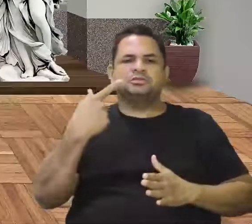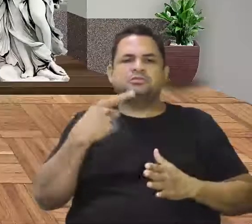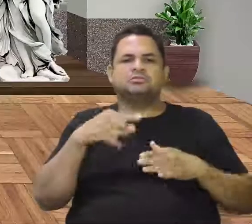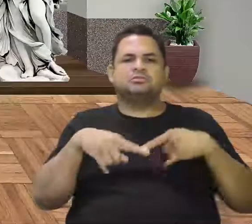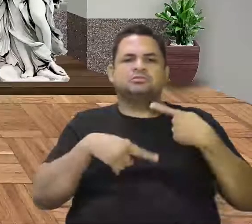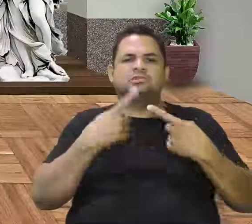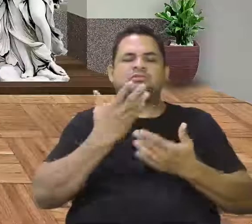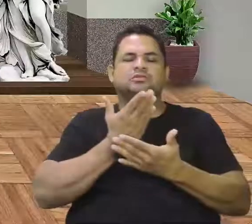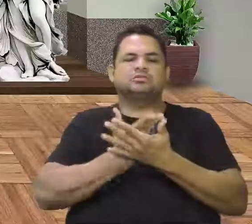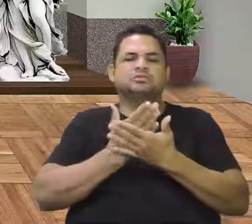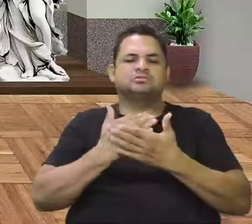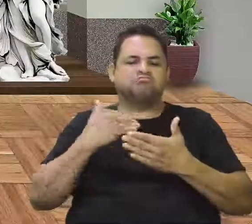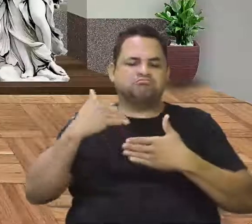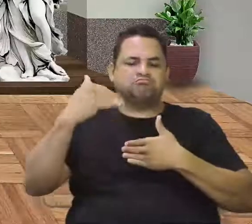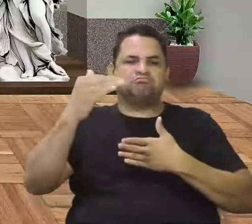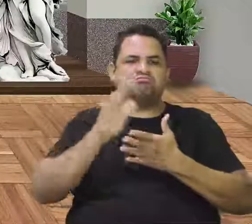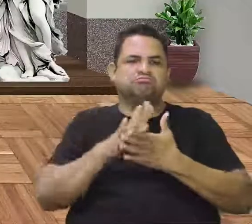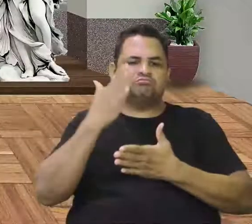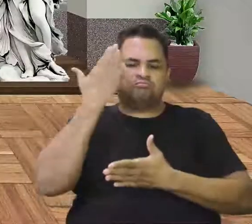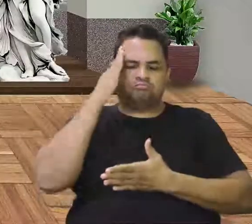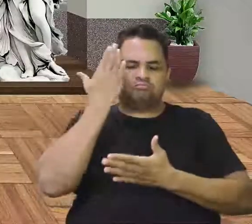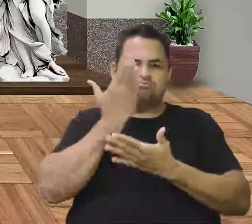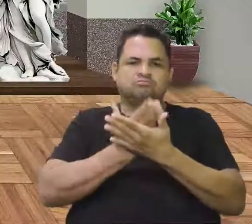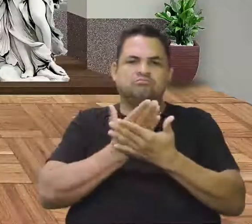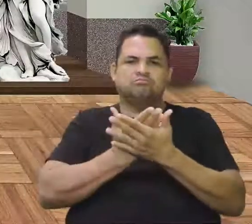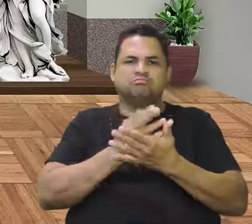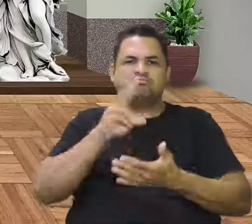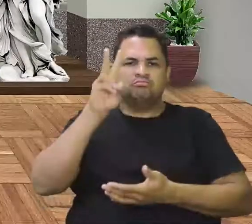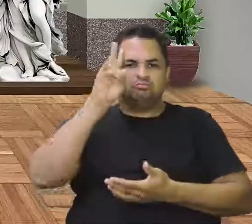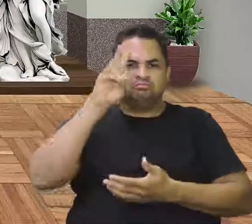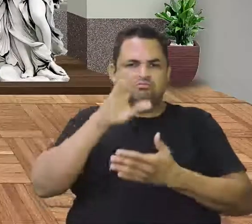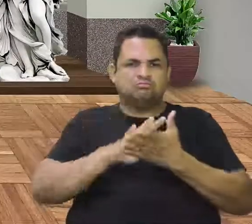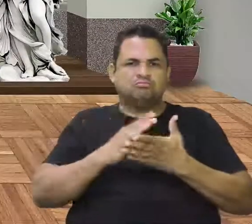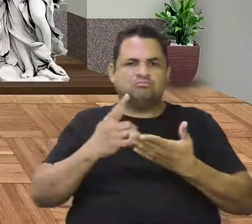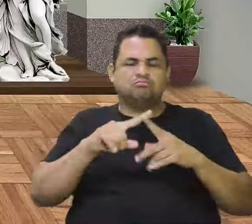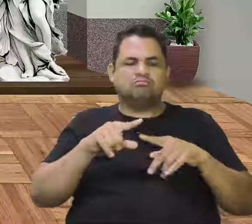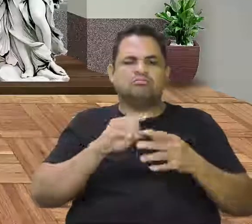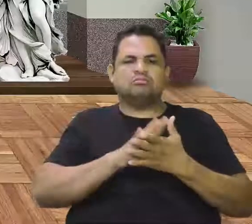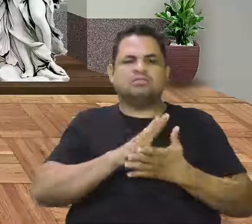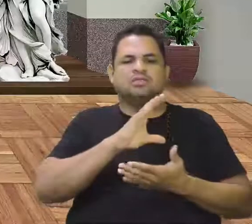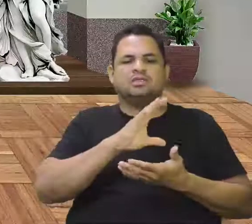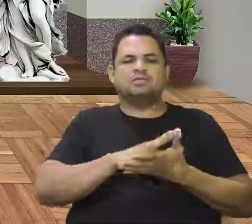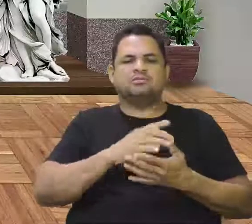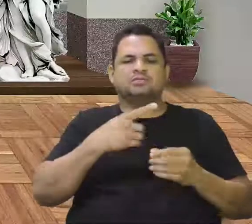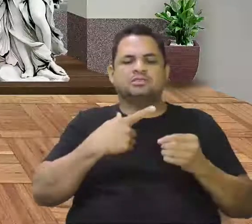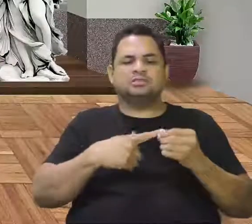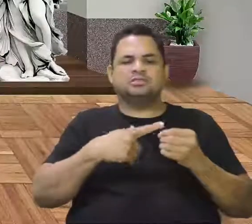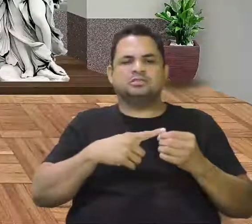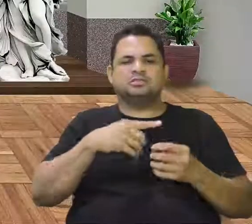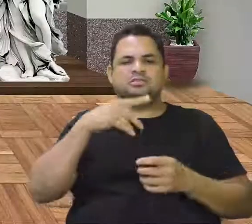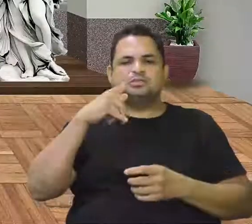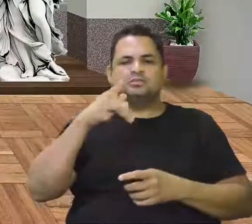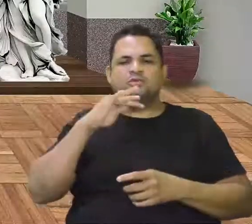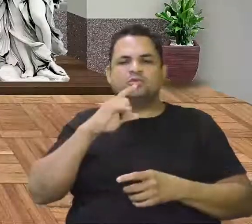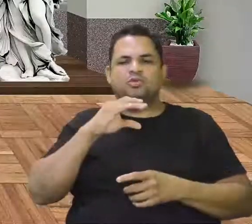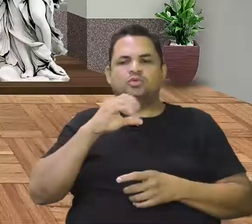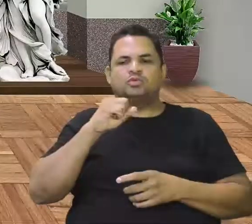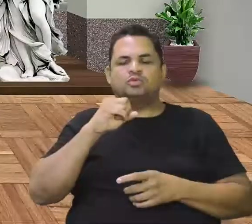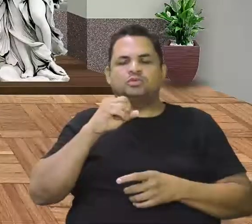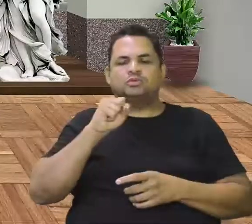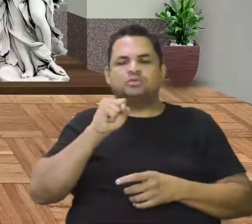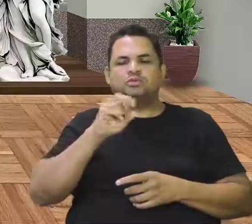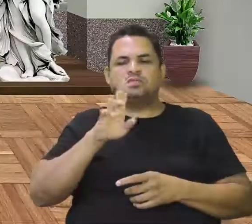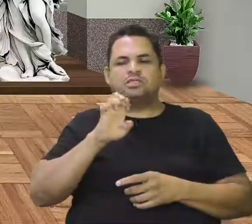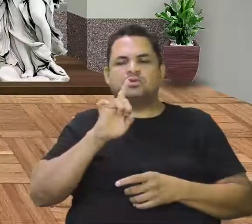isso nós vamos estudar, vocês vão entender aqui nas aulas de história. Mas foi na cidade de Porto Seguro que Cabral chegou